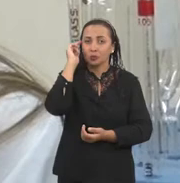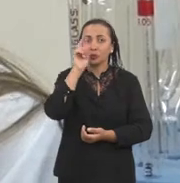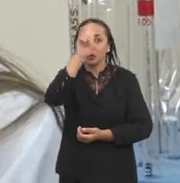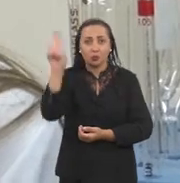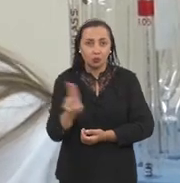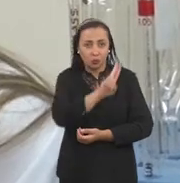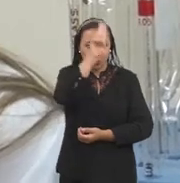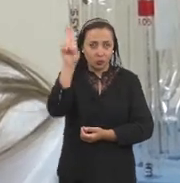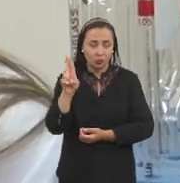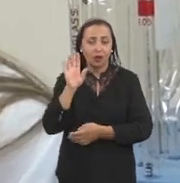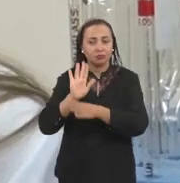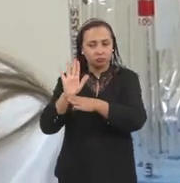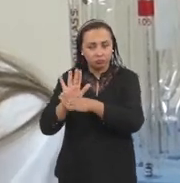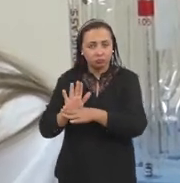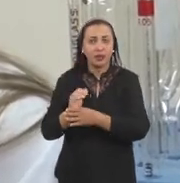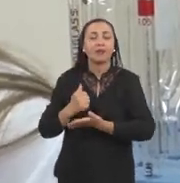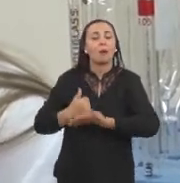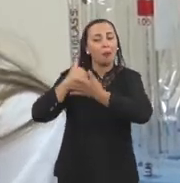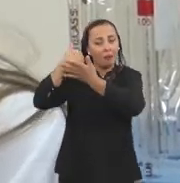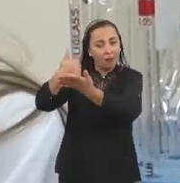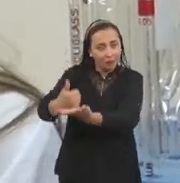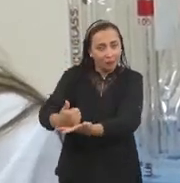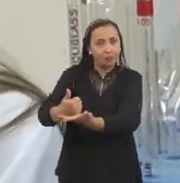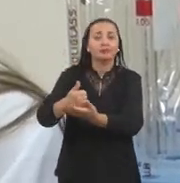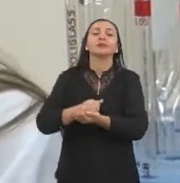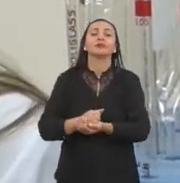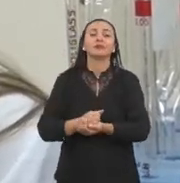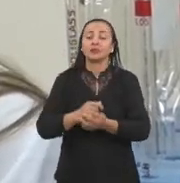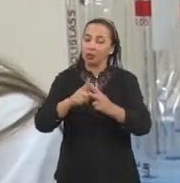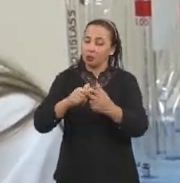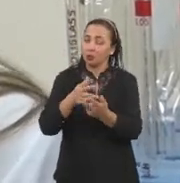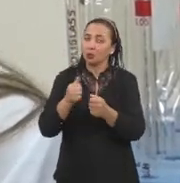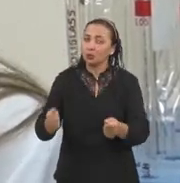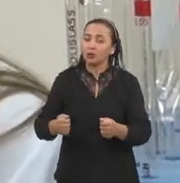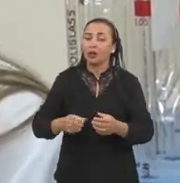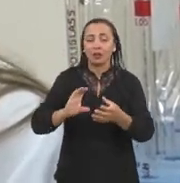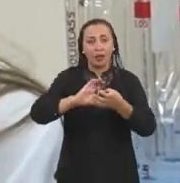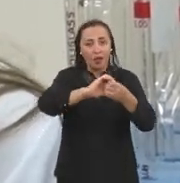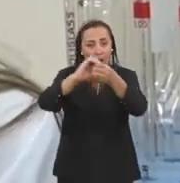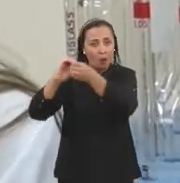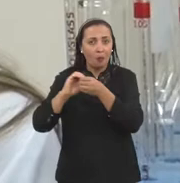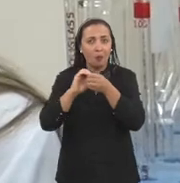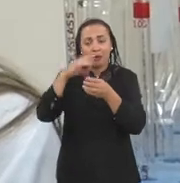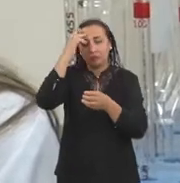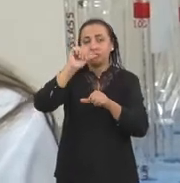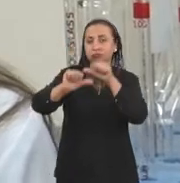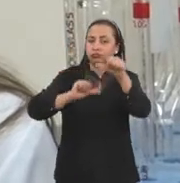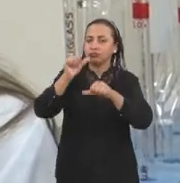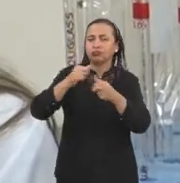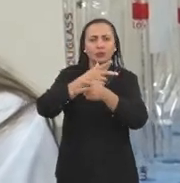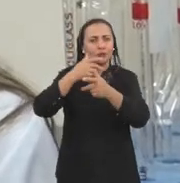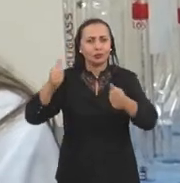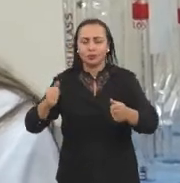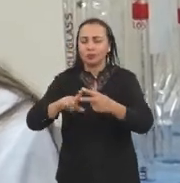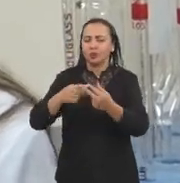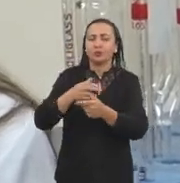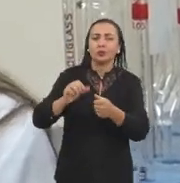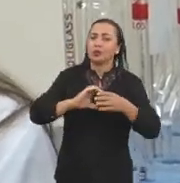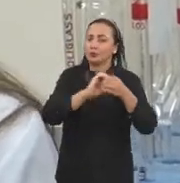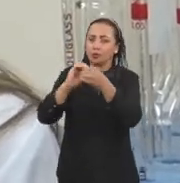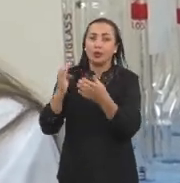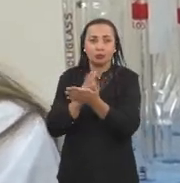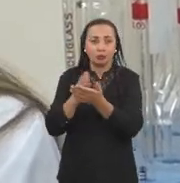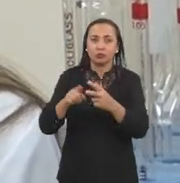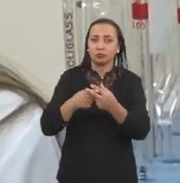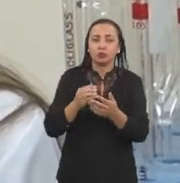desenvolvimento de vários produtos na cooperativa, e alguns produtos desses a partir da murta. Ao desenvolver sucos e alguns